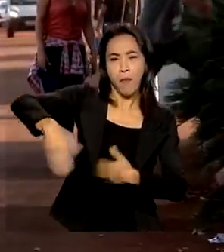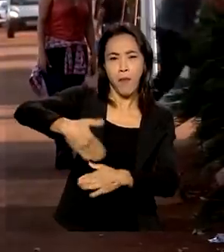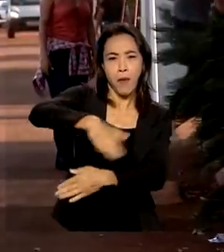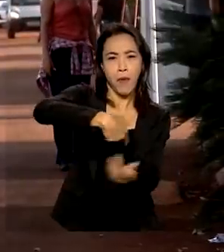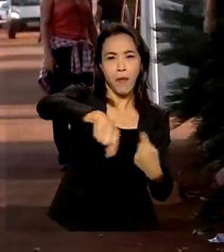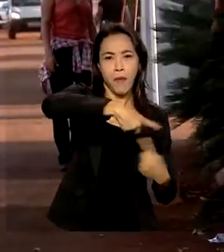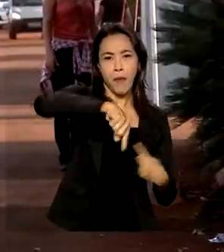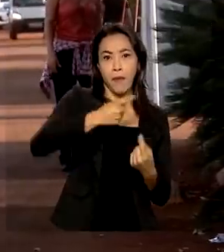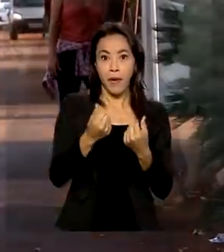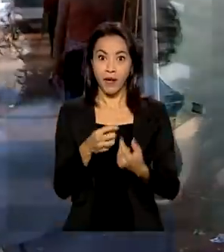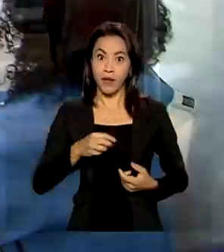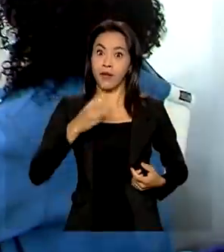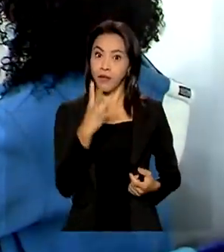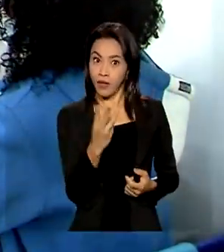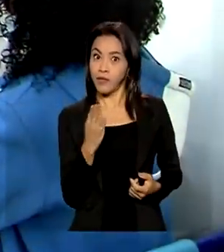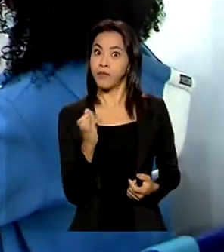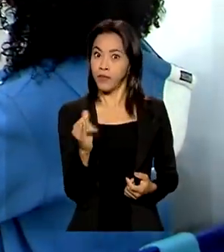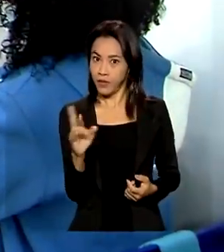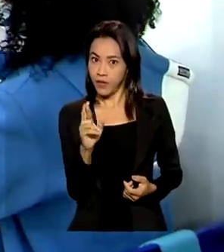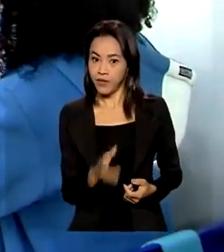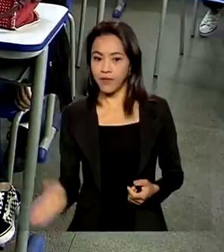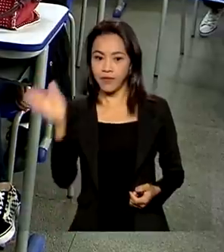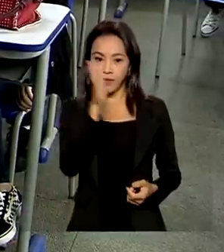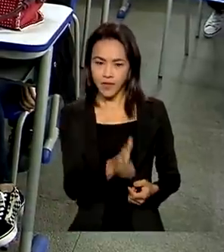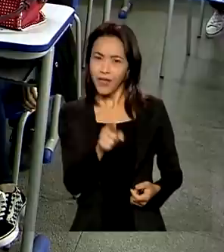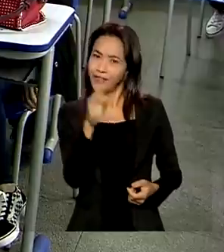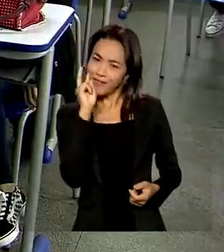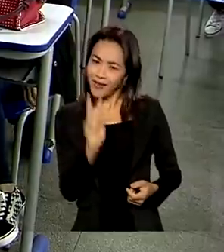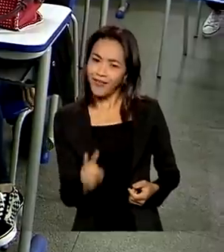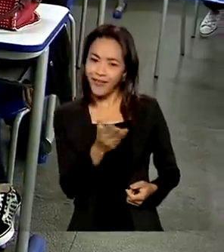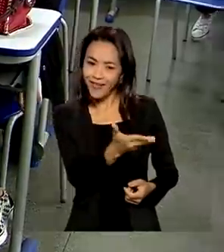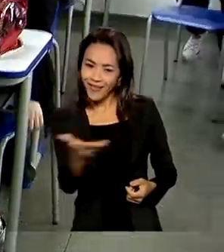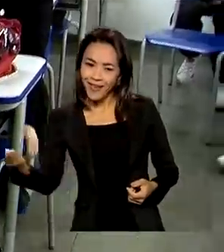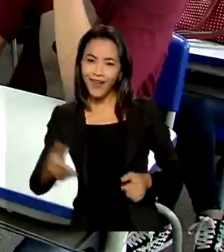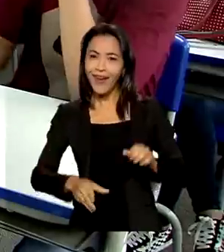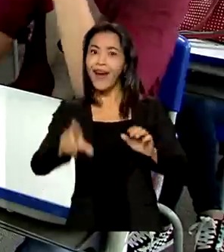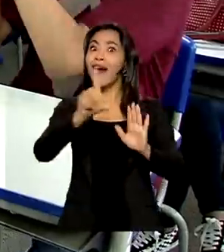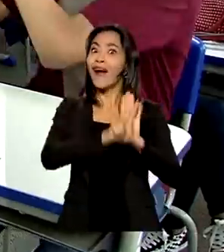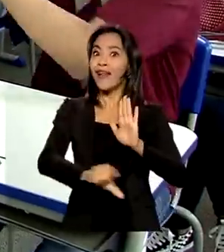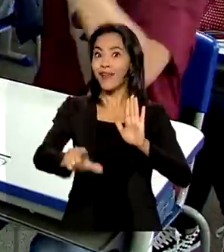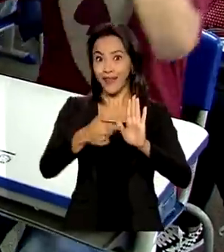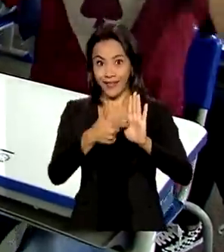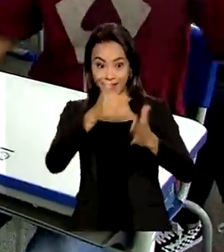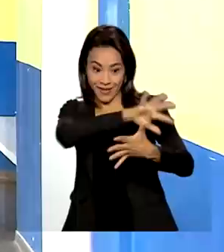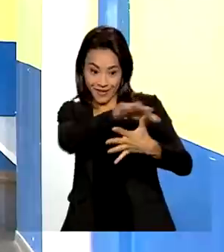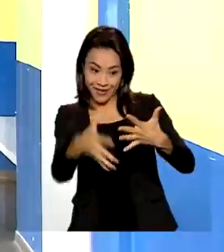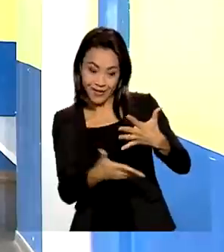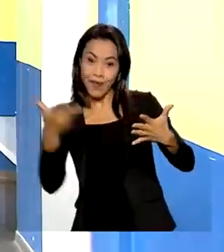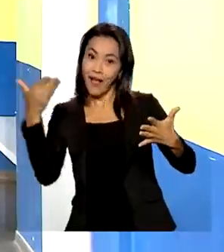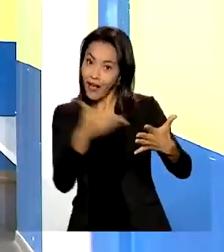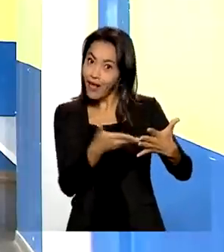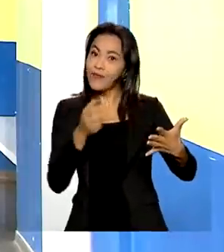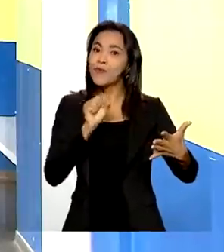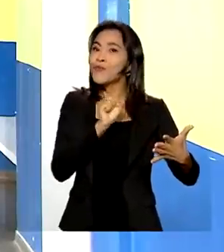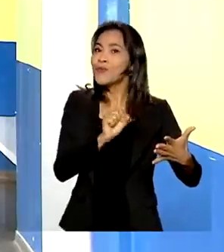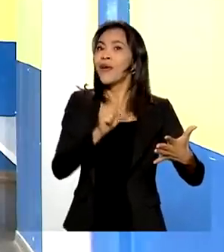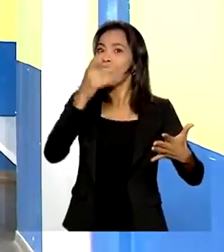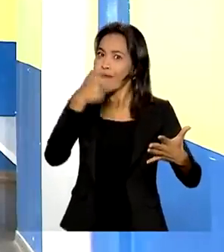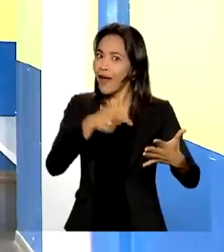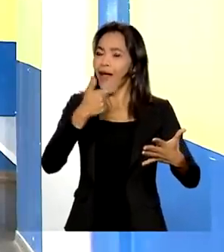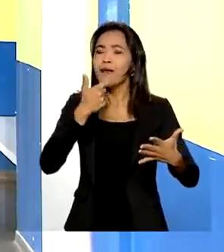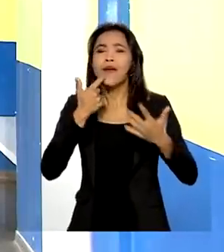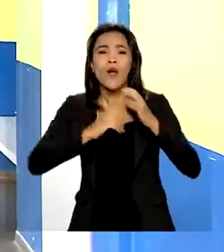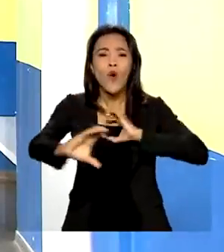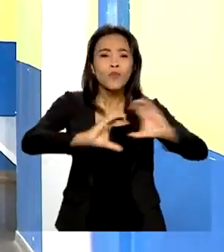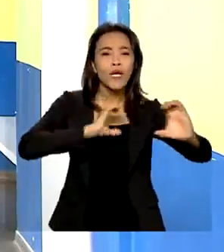bilhões de reais. E você vai ver que a lei que estabelece a Libras, a língua brasileira de sinais como meio